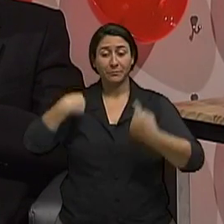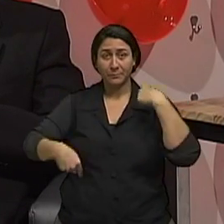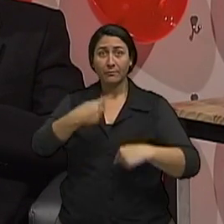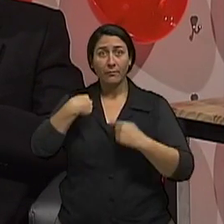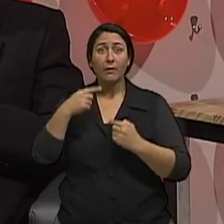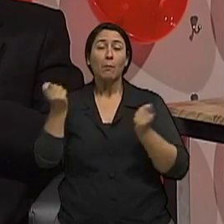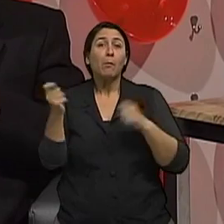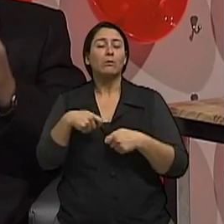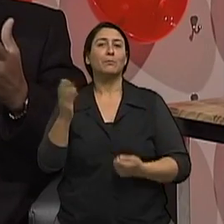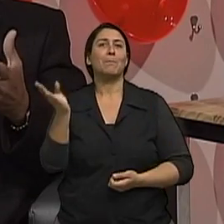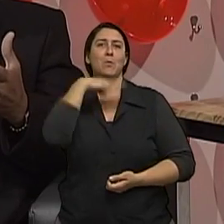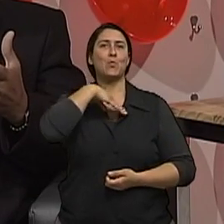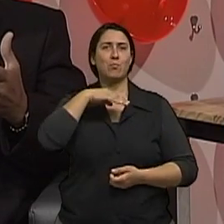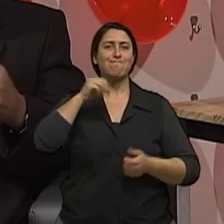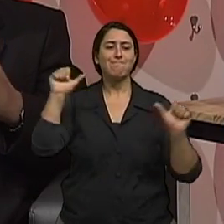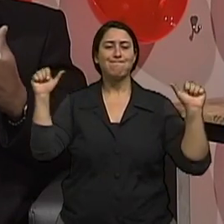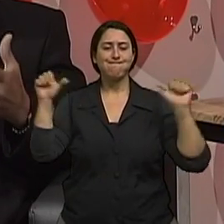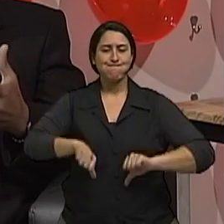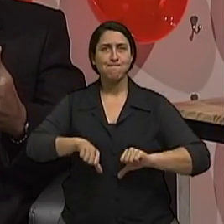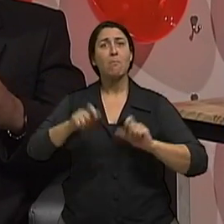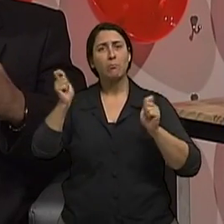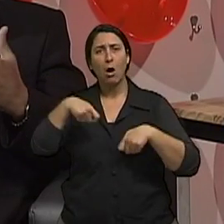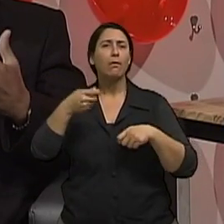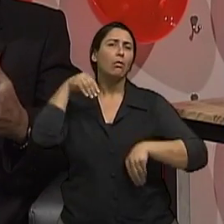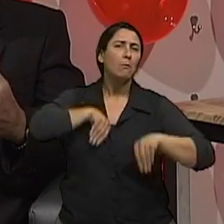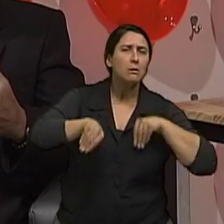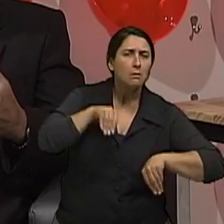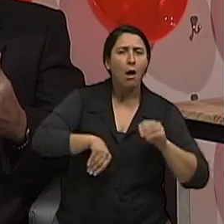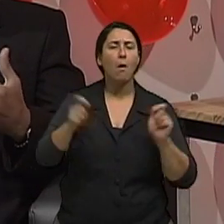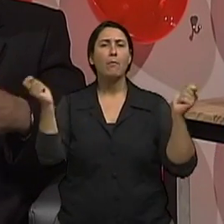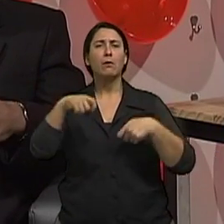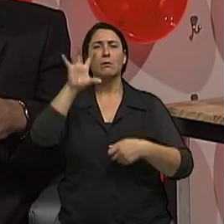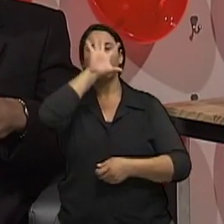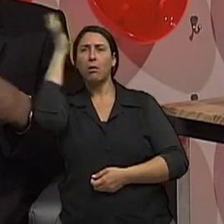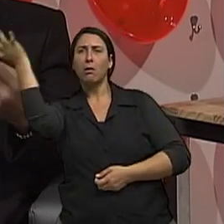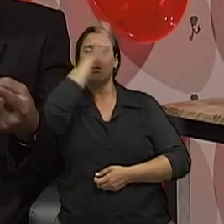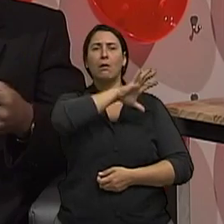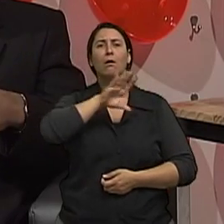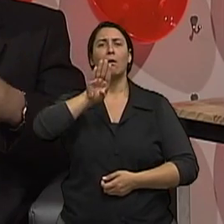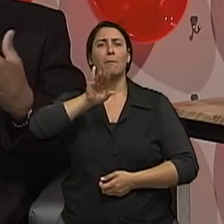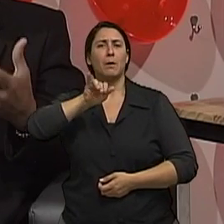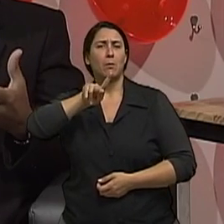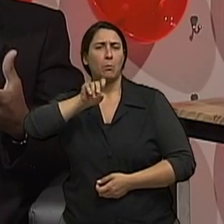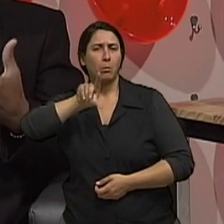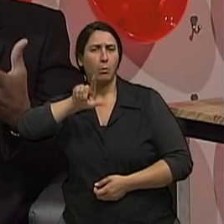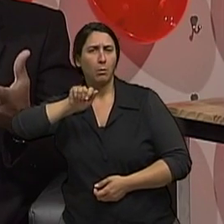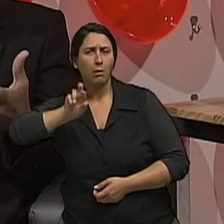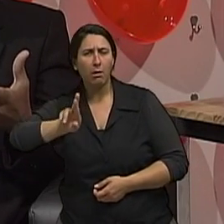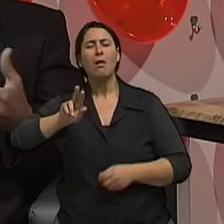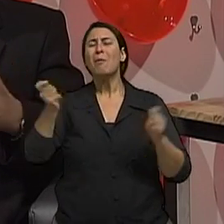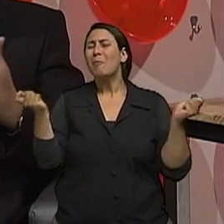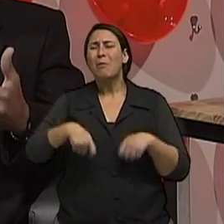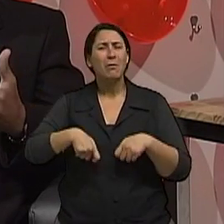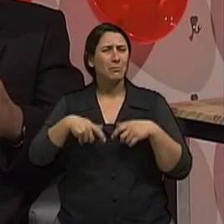indivíduo, né? Isso pode ter uma relação com doenças mentais, com depressão, com transtorno bipolar, né? Indivíduos deprimidos e bipolados têm mais risco de